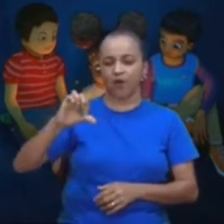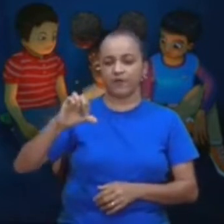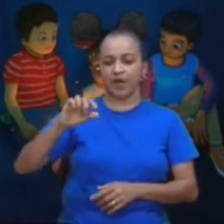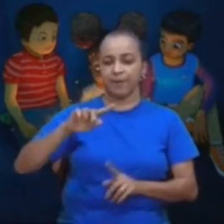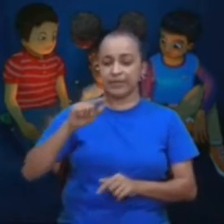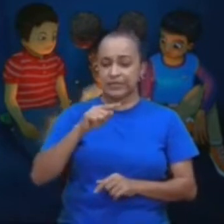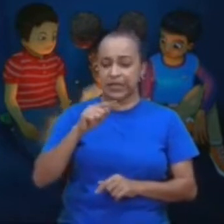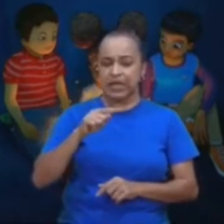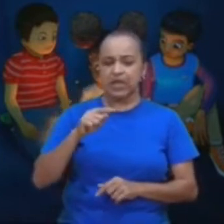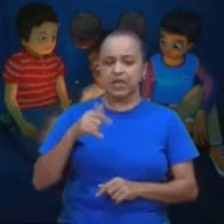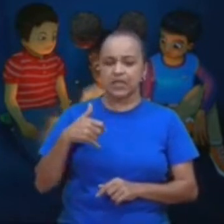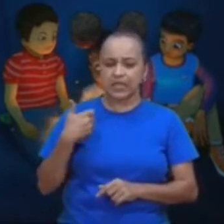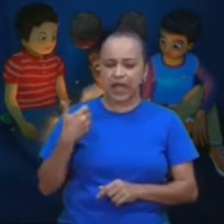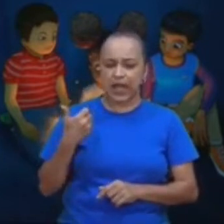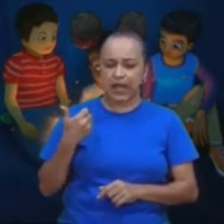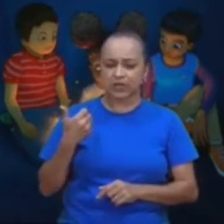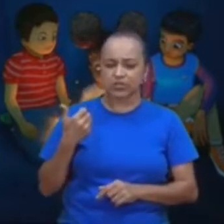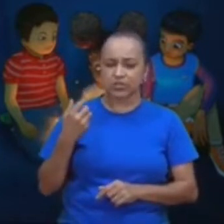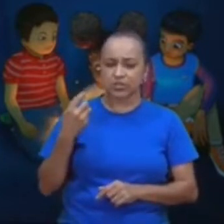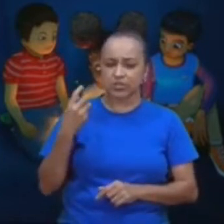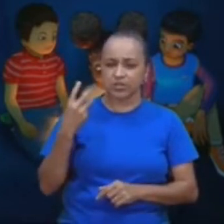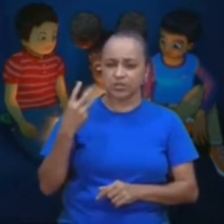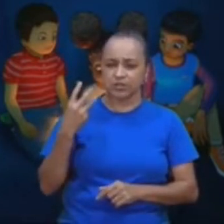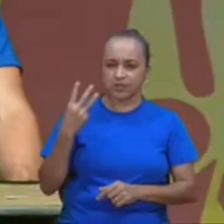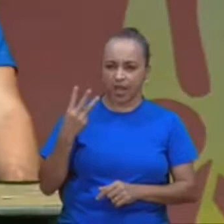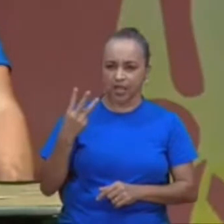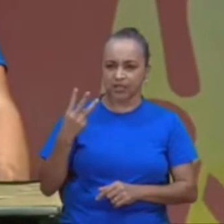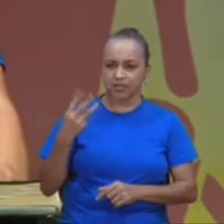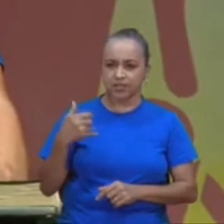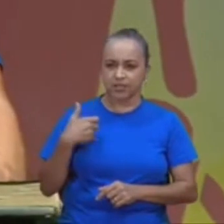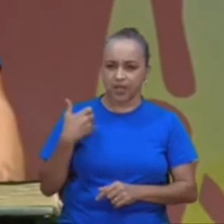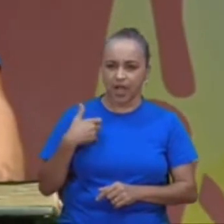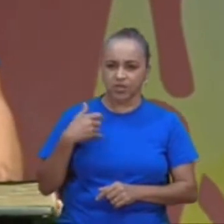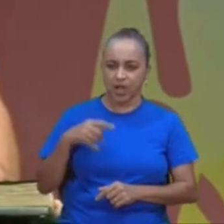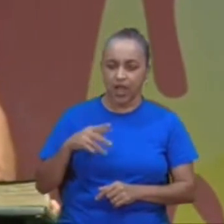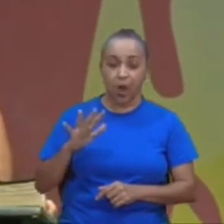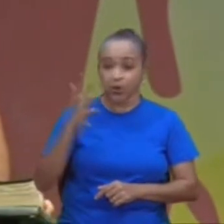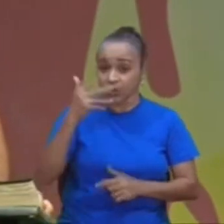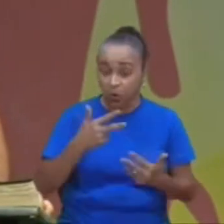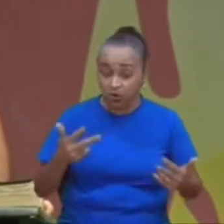idade, Louis Braille teve um acidente que o tornou cego.